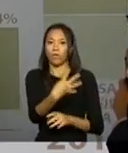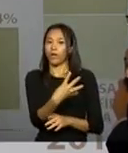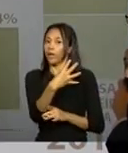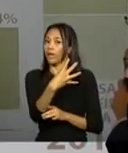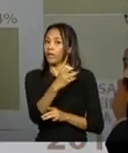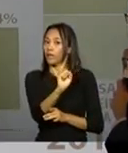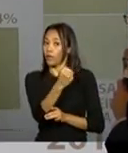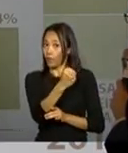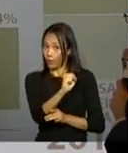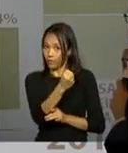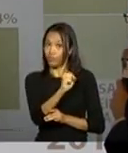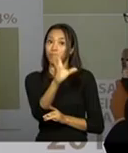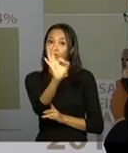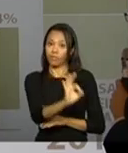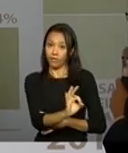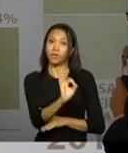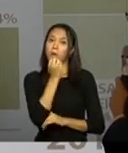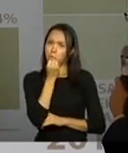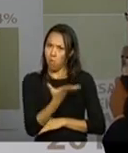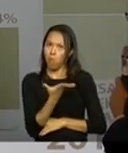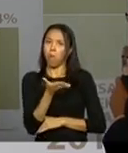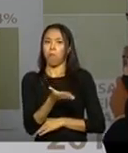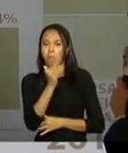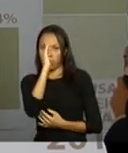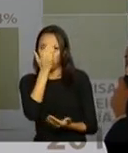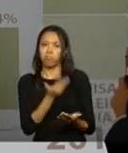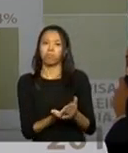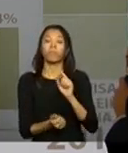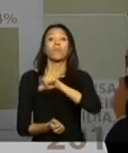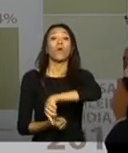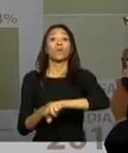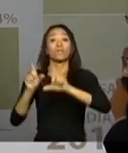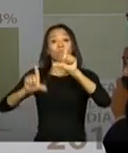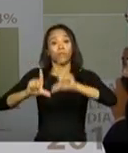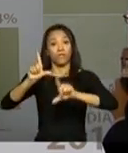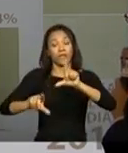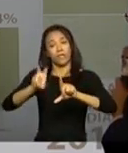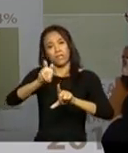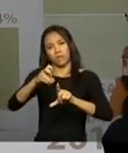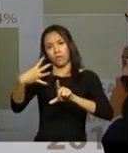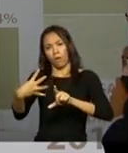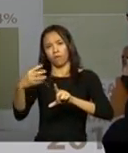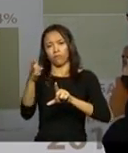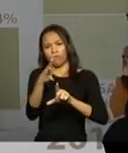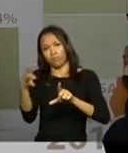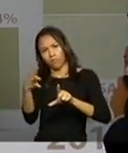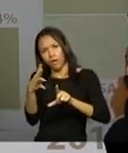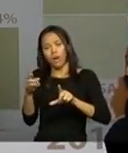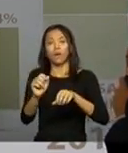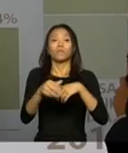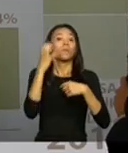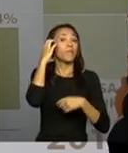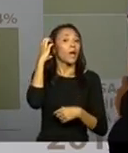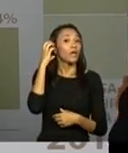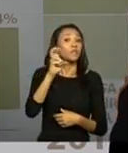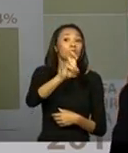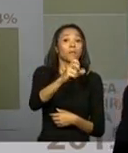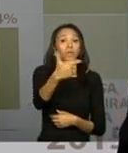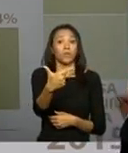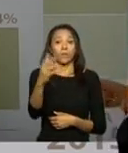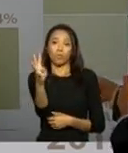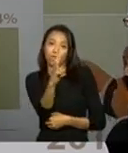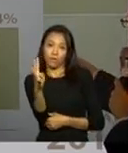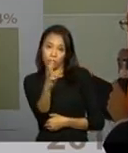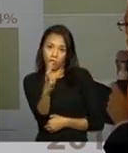são indicadores bons para o mercado, TV você tem 54, 44% e rádio 52, 44%.